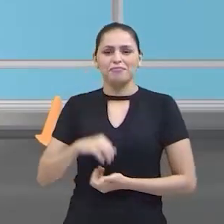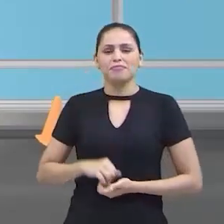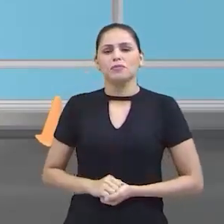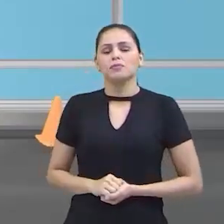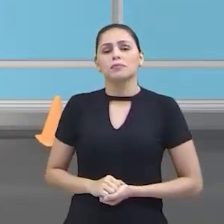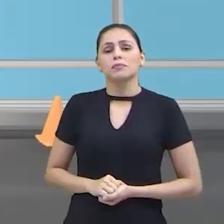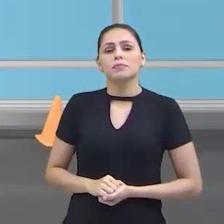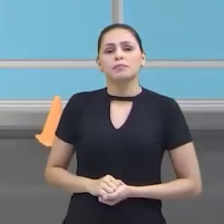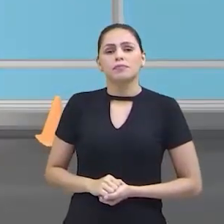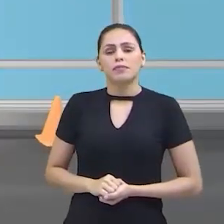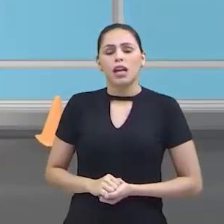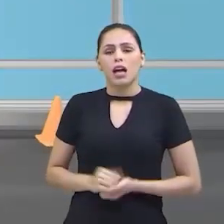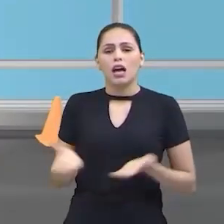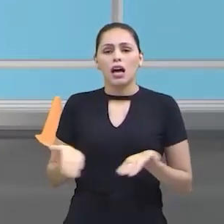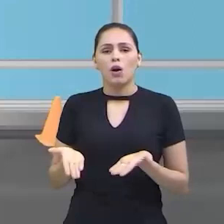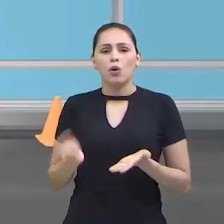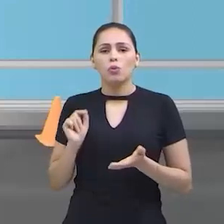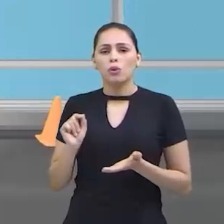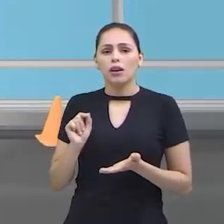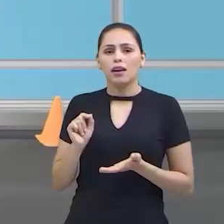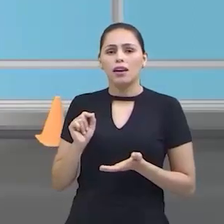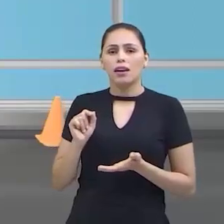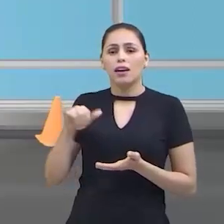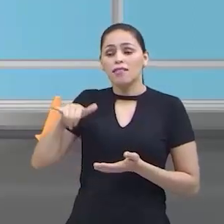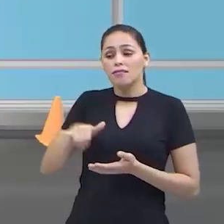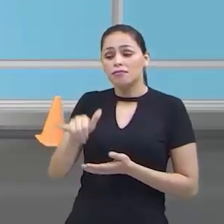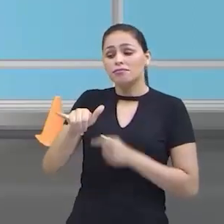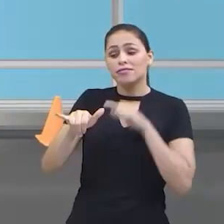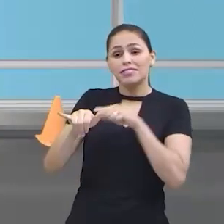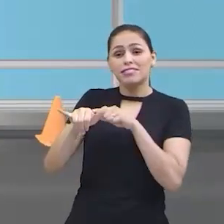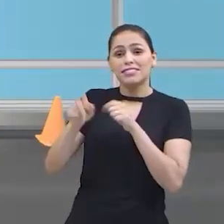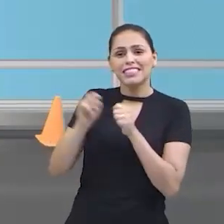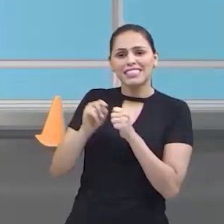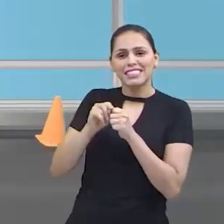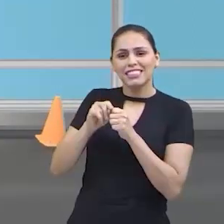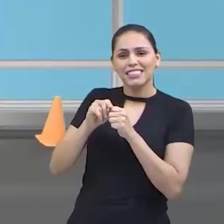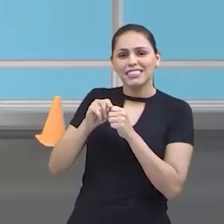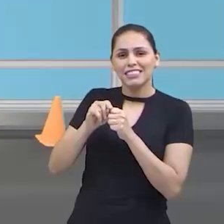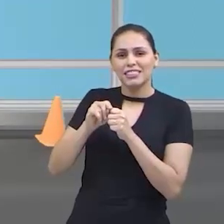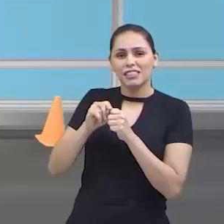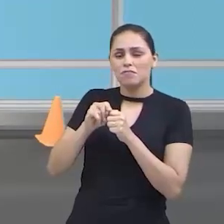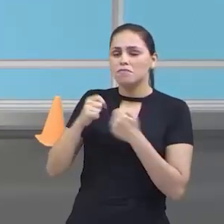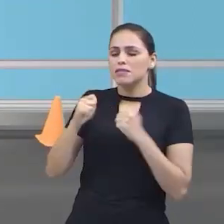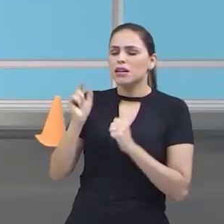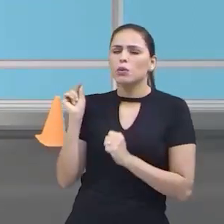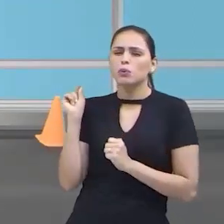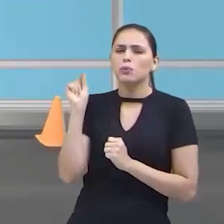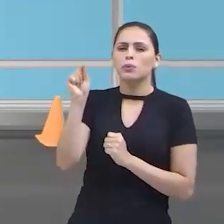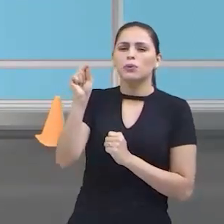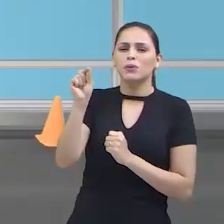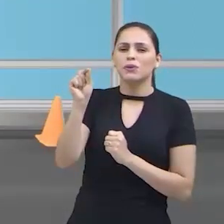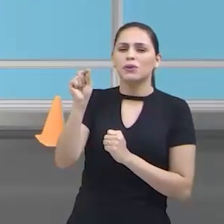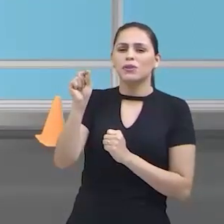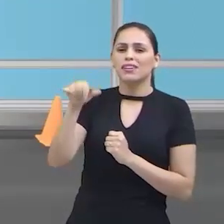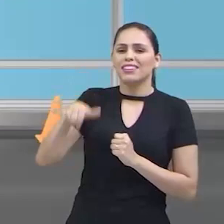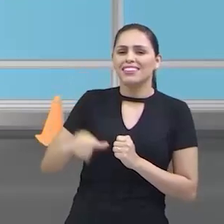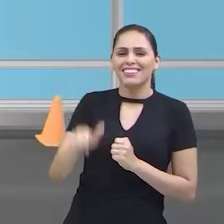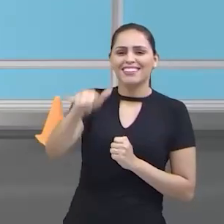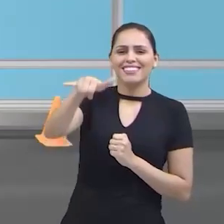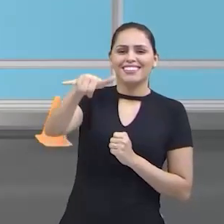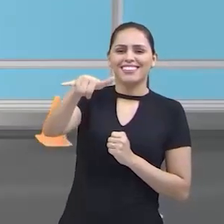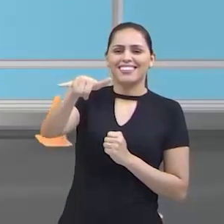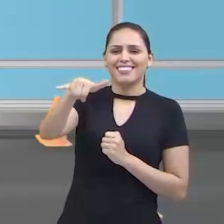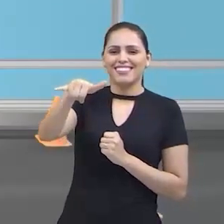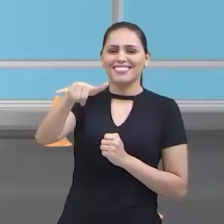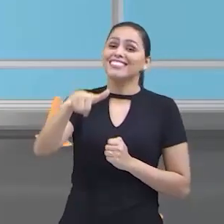Certo? Então, agora o que eu vou fazer? A gente vai fazer o nosso aviãozinho voar. Vocês já entenderam o percurso de zigue-zague? O zigue-zague eu acho que eu não consigo mandar ainda o meu aviãozinho.